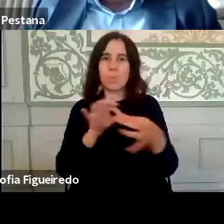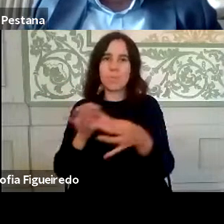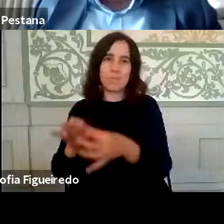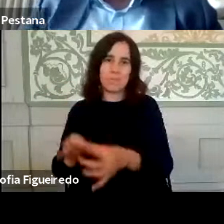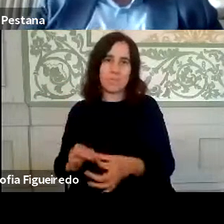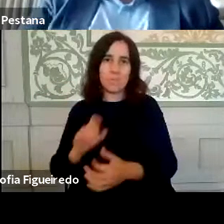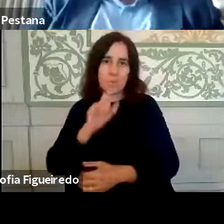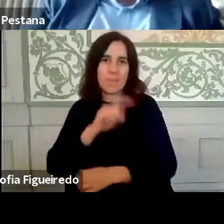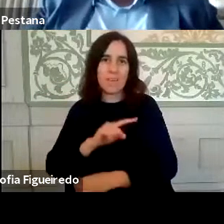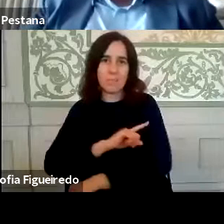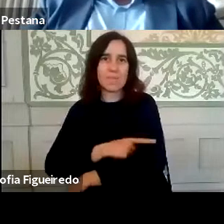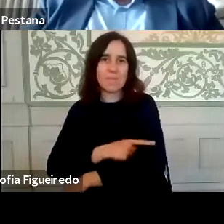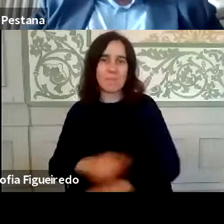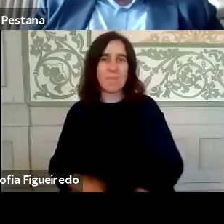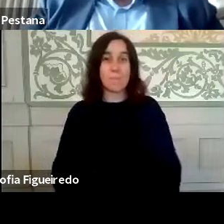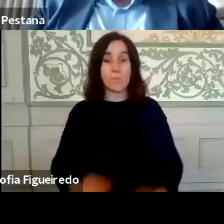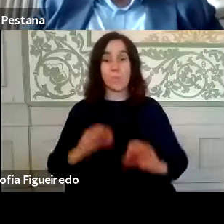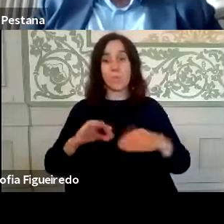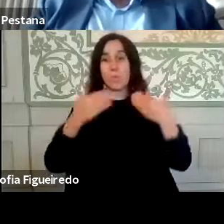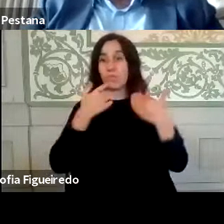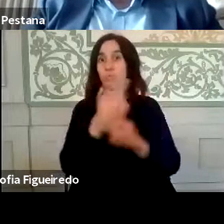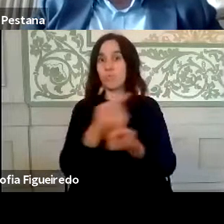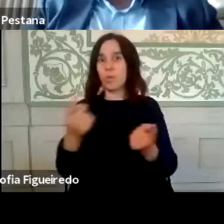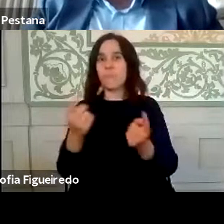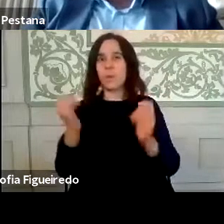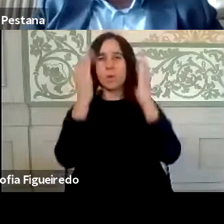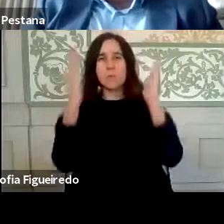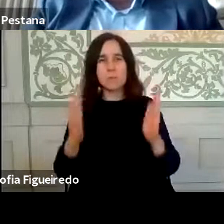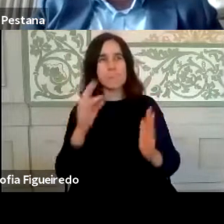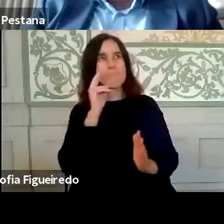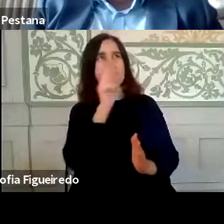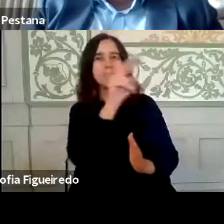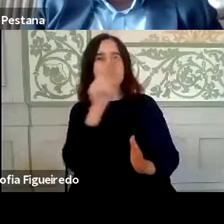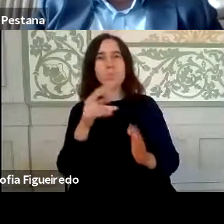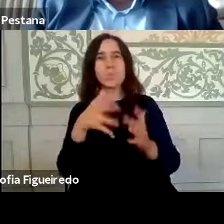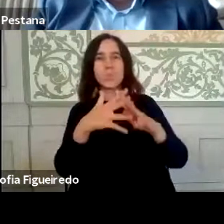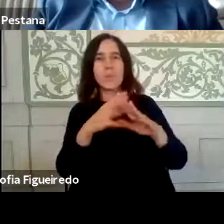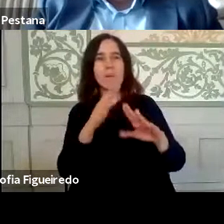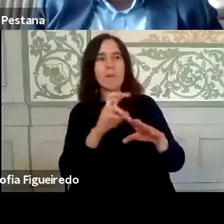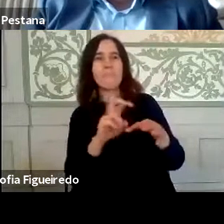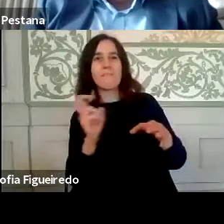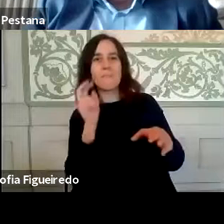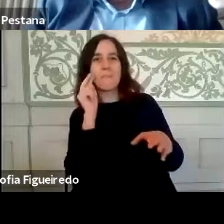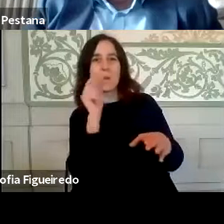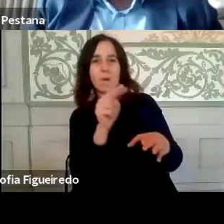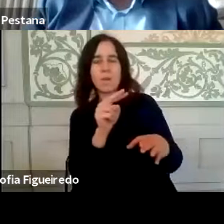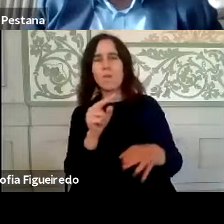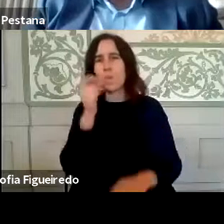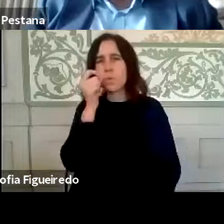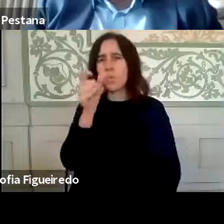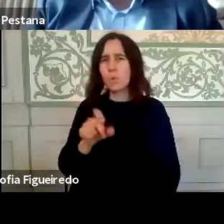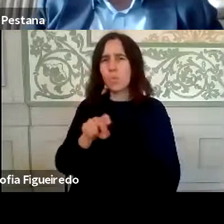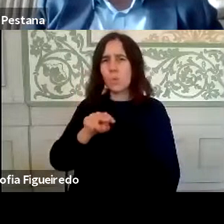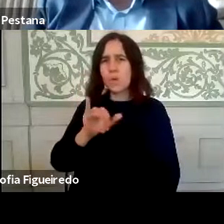E depois, aquilo que referi no início, nós temos que começar a olhar as organizações fora da visão, estrutura delas. Até mesmo aquilo que até foi o único bloco que referiu,